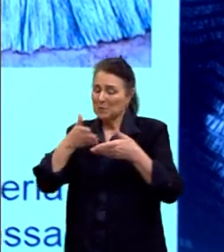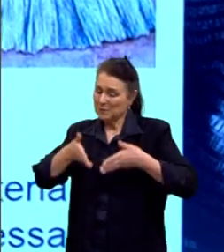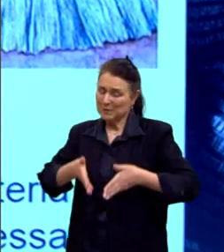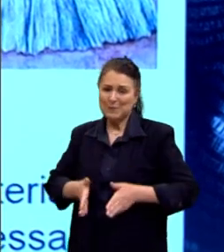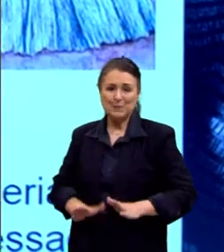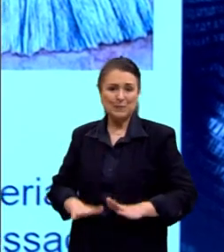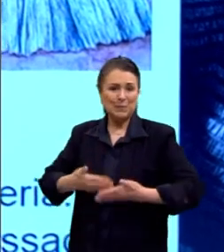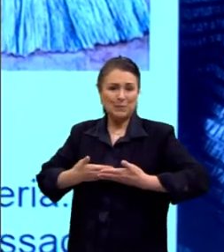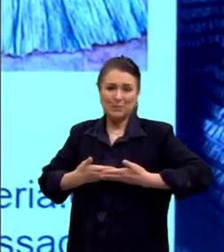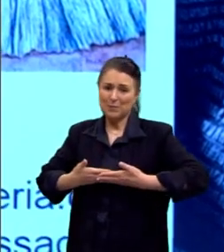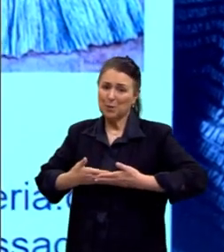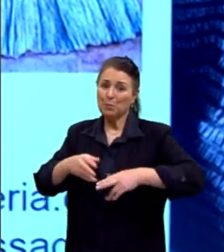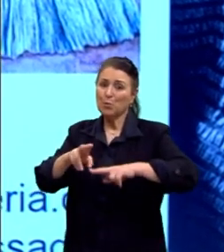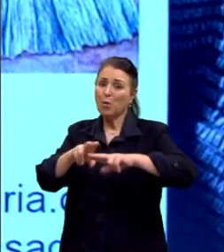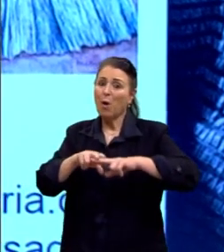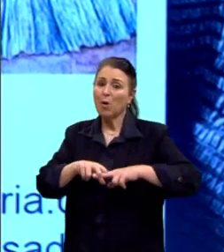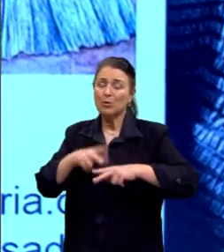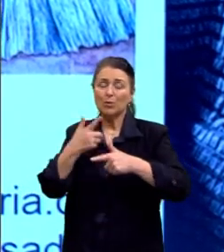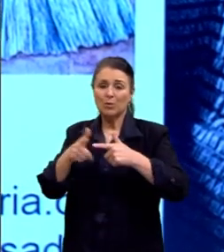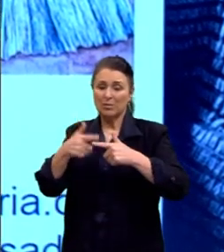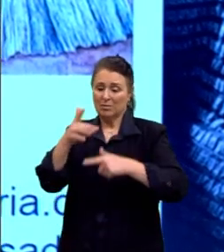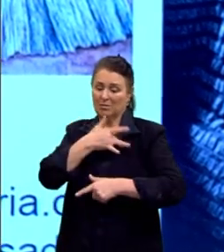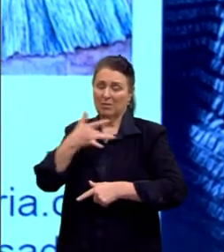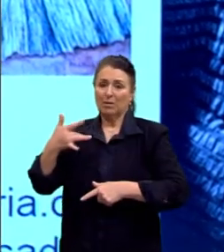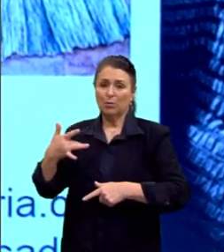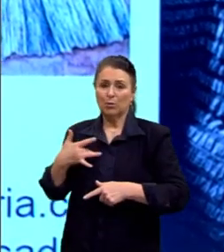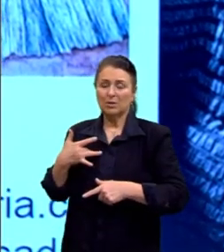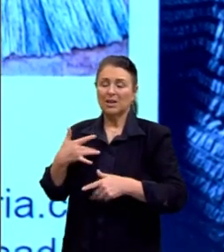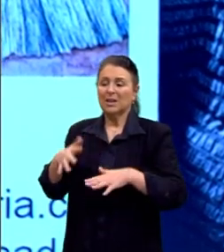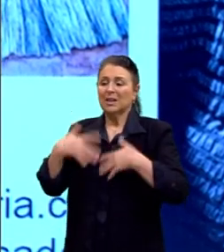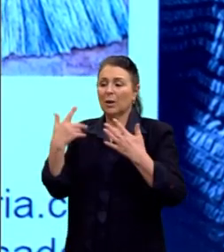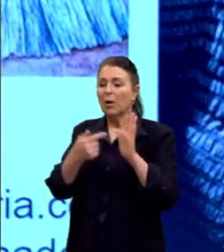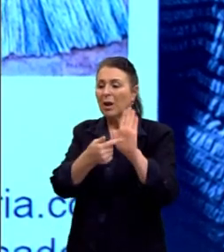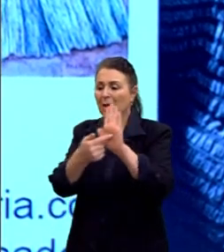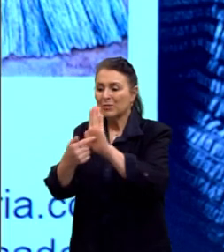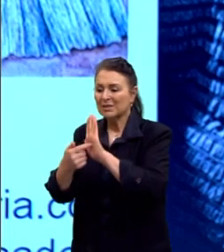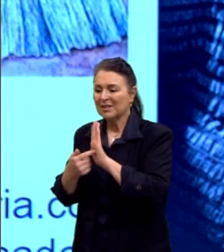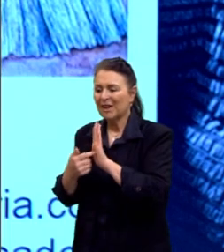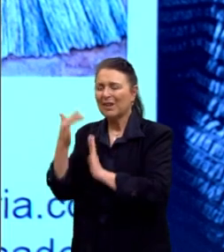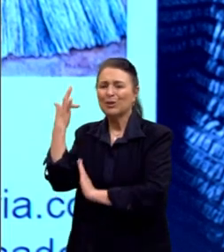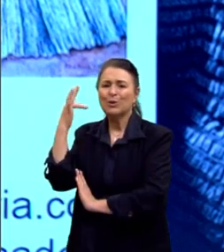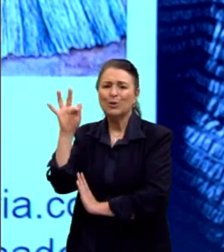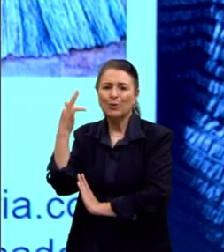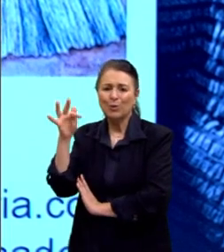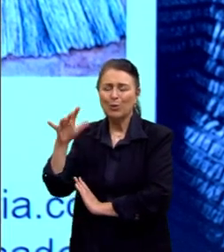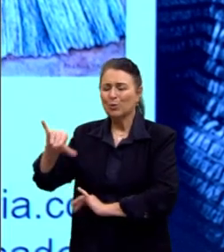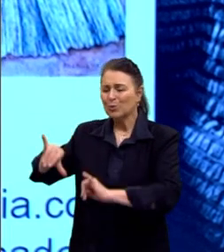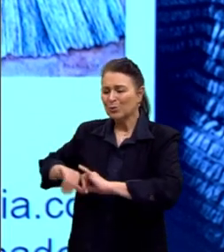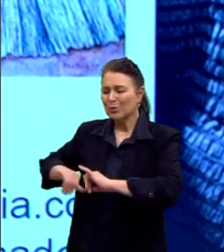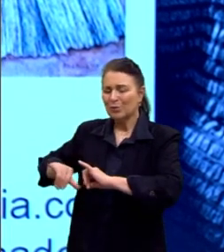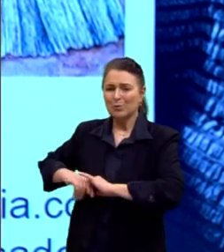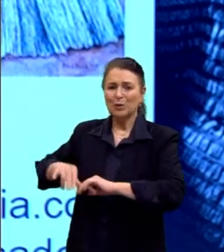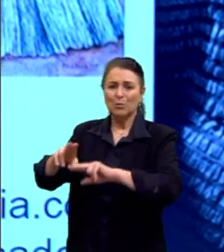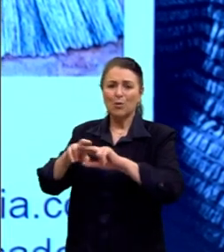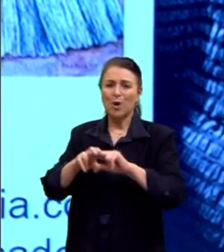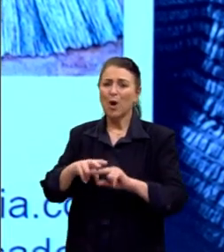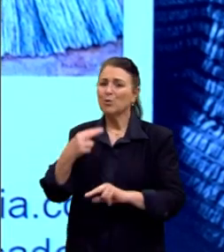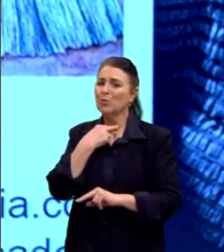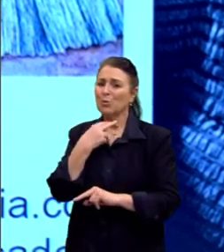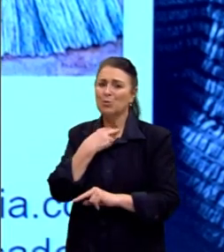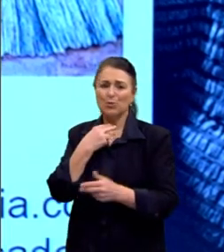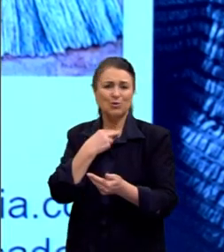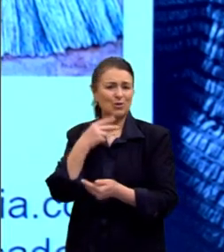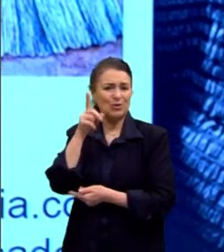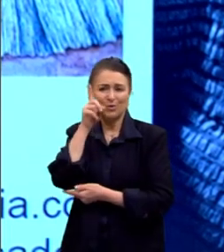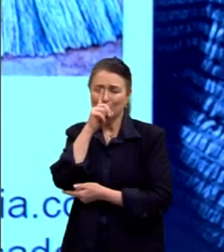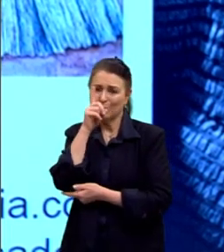gravidez por causa dos problemas que ela tinha de saúde. Então, ela retratava muito dessas dores e das questões femininas nesses retratos